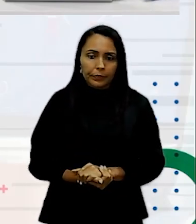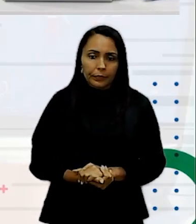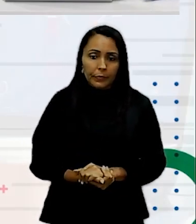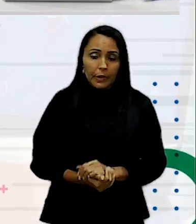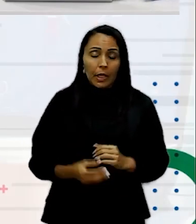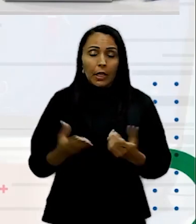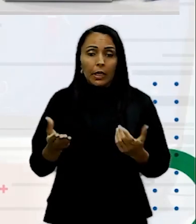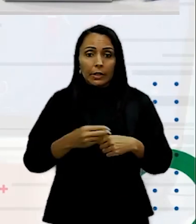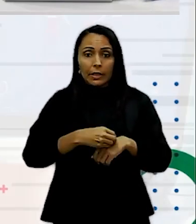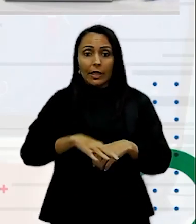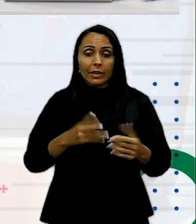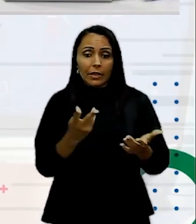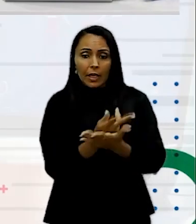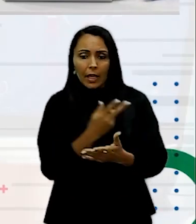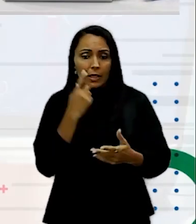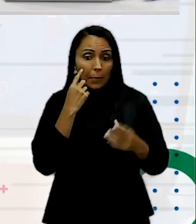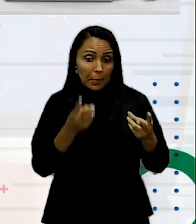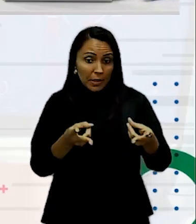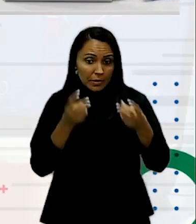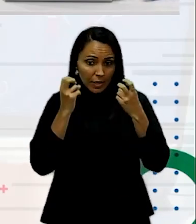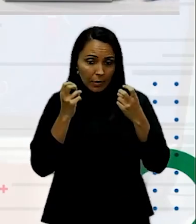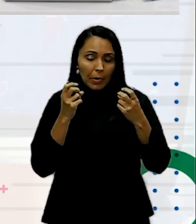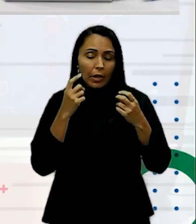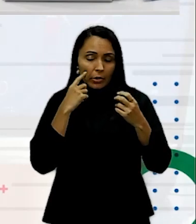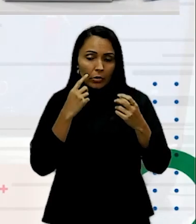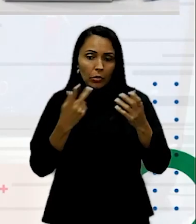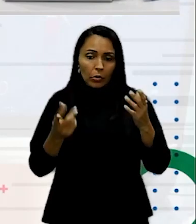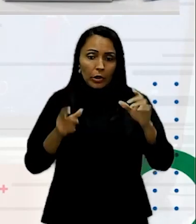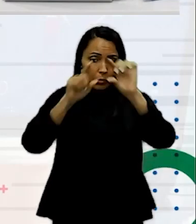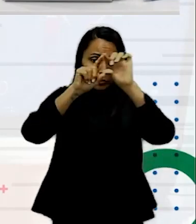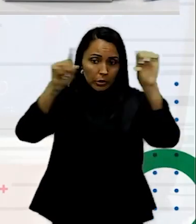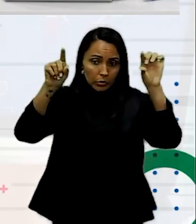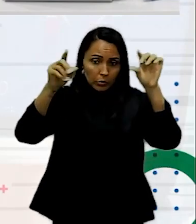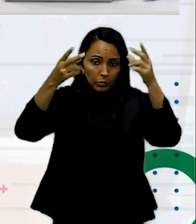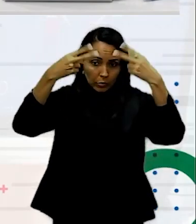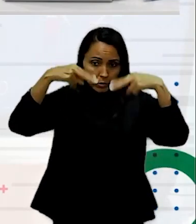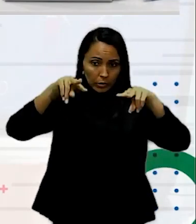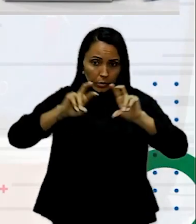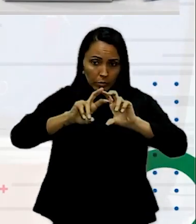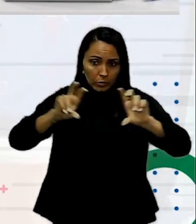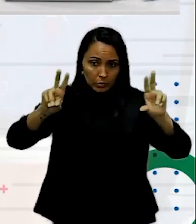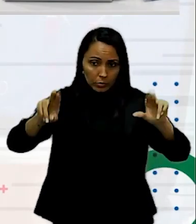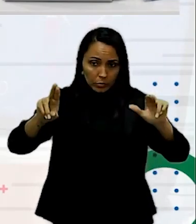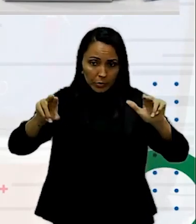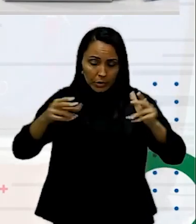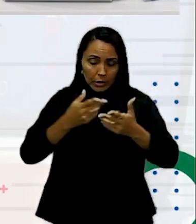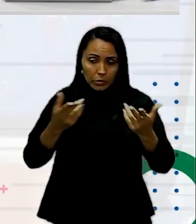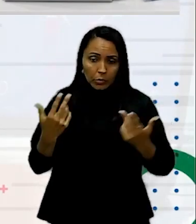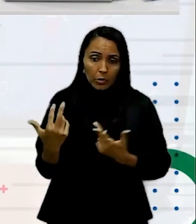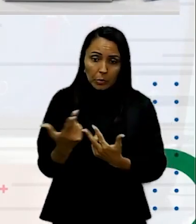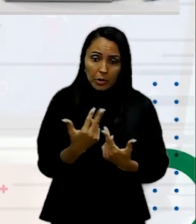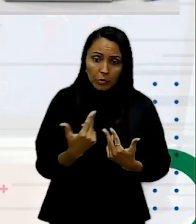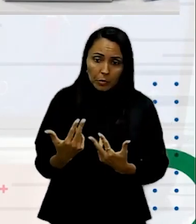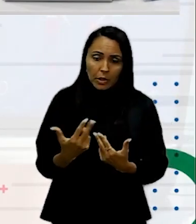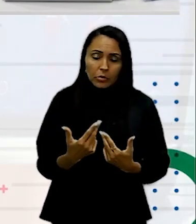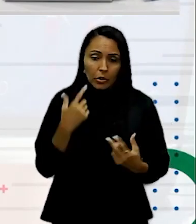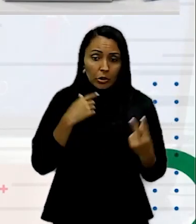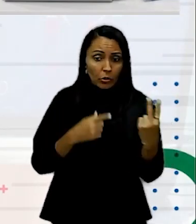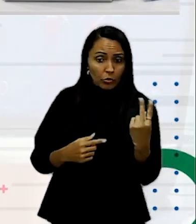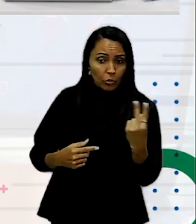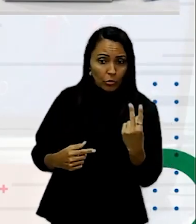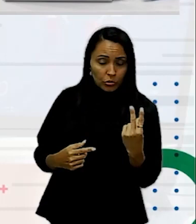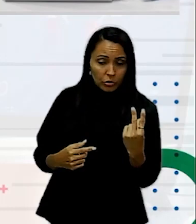dica errada Perceba Que eu coloquei O título E o subtítulo Com o mesmo peso Então estão os dois